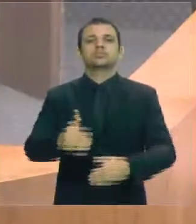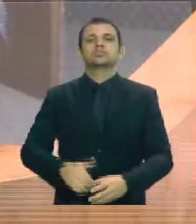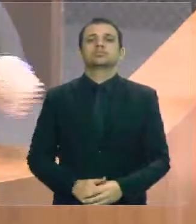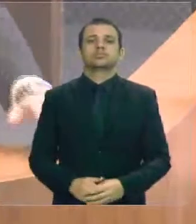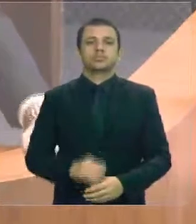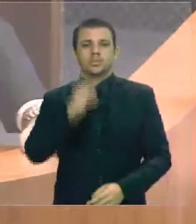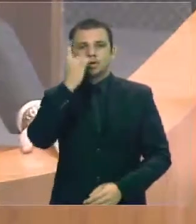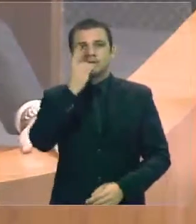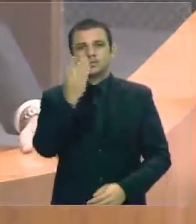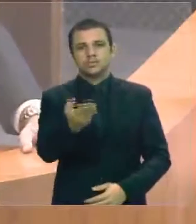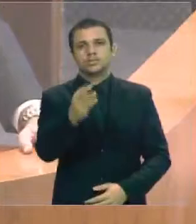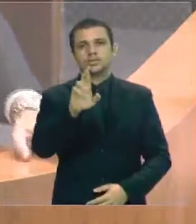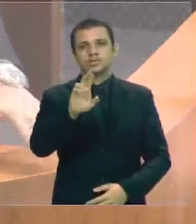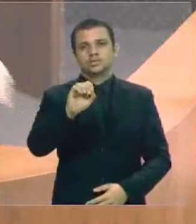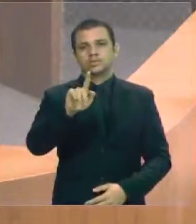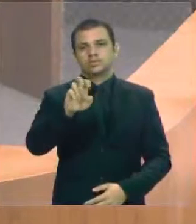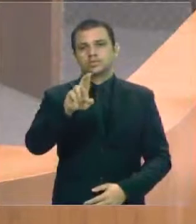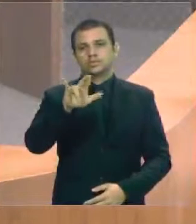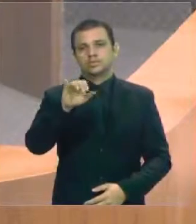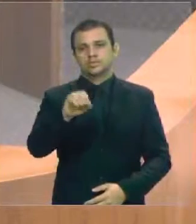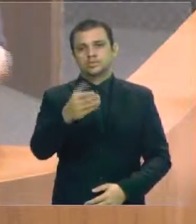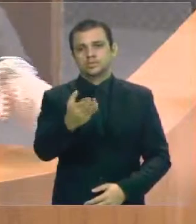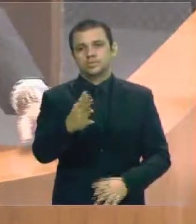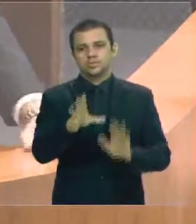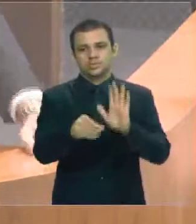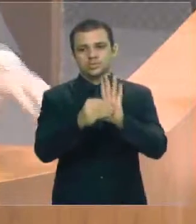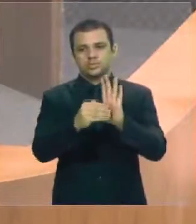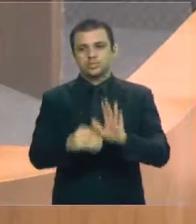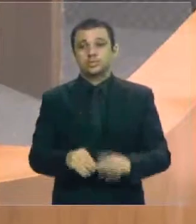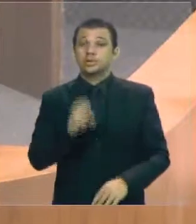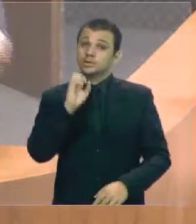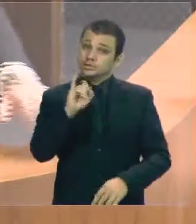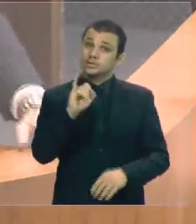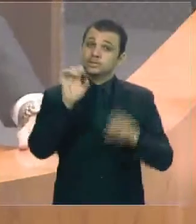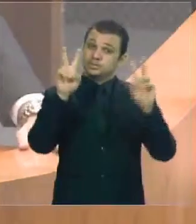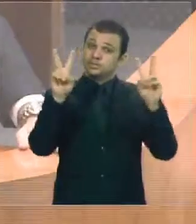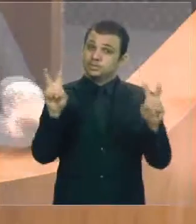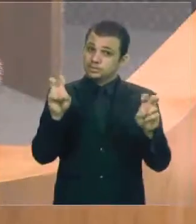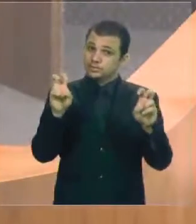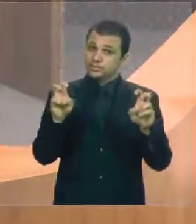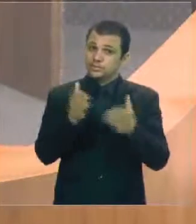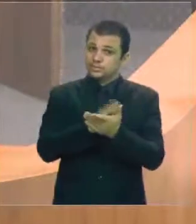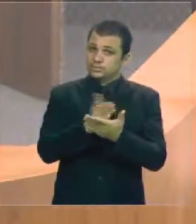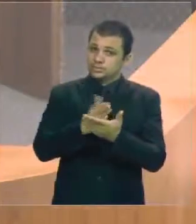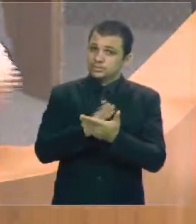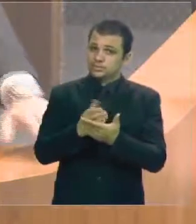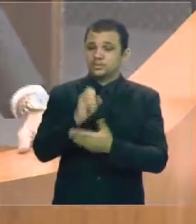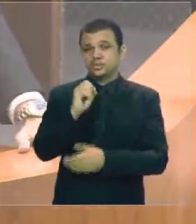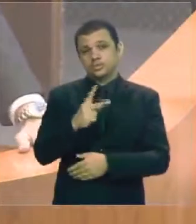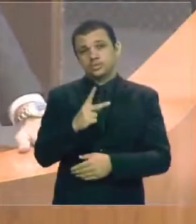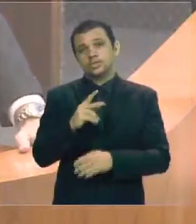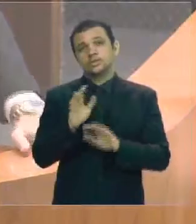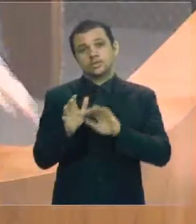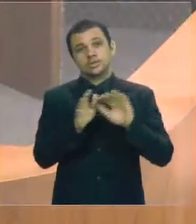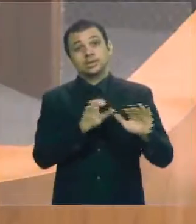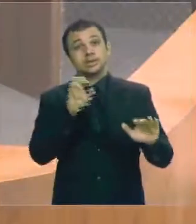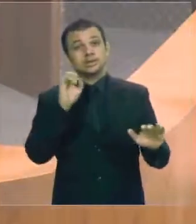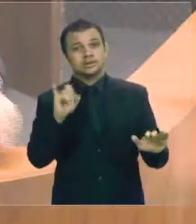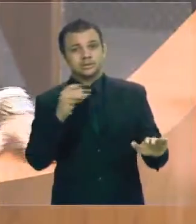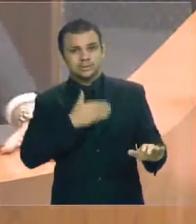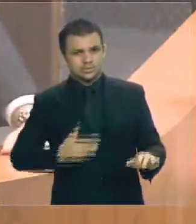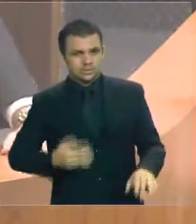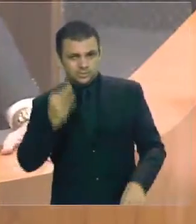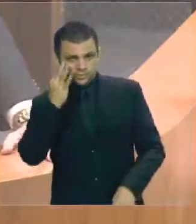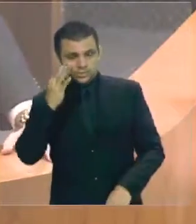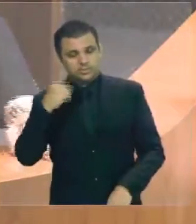Deputado Rogério, vou lhe passar. Se for sobre os limites, eu lhe dou uma parte. Se for sobre o governo Flávio Dino, a defesa, eu vou repensar. Mas estou